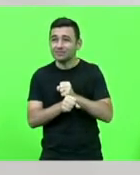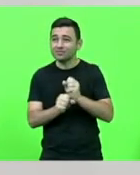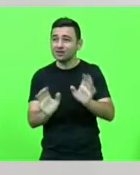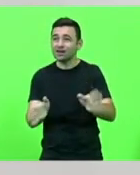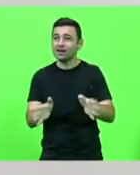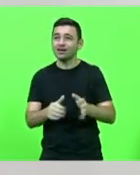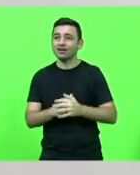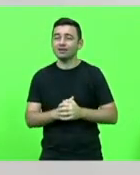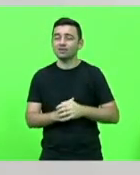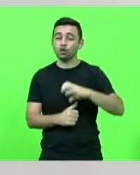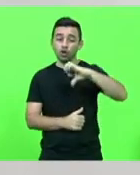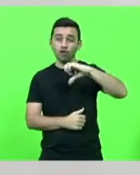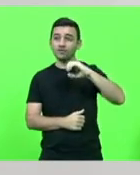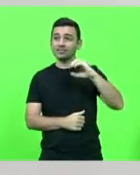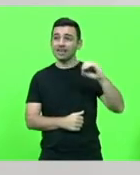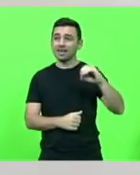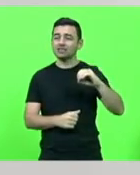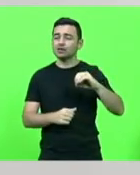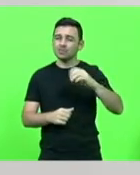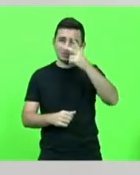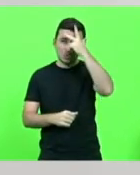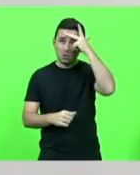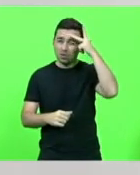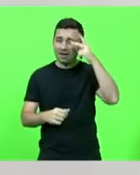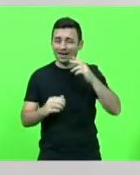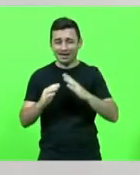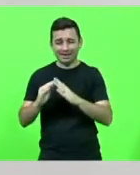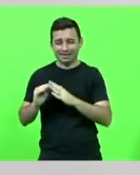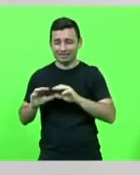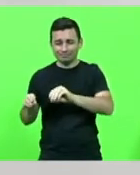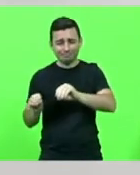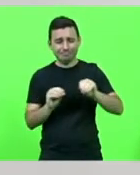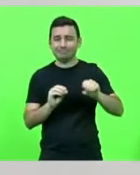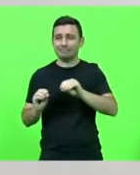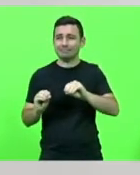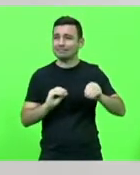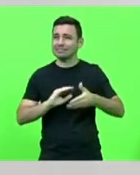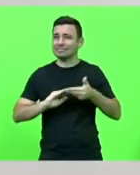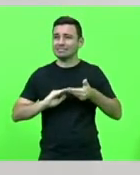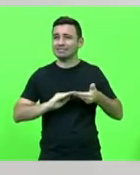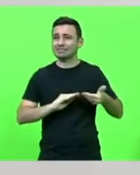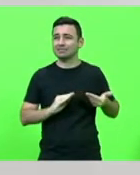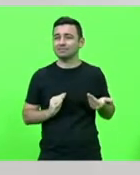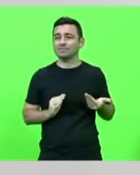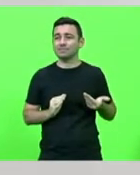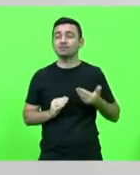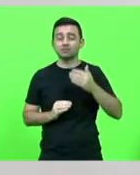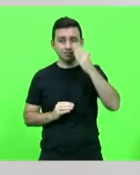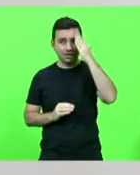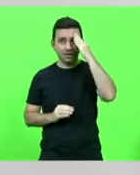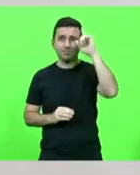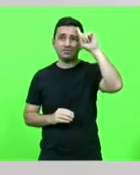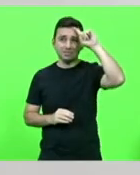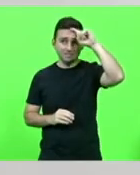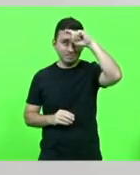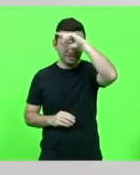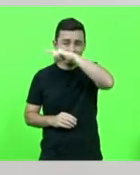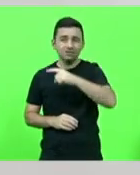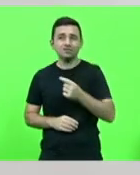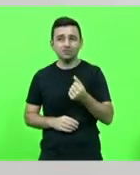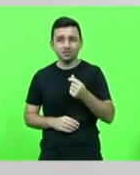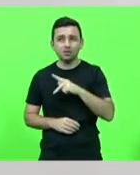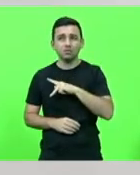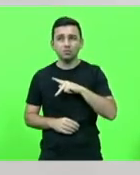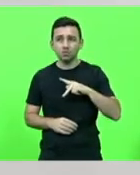900 desapropriação para serem feitas e a burocracia a gente sabe que para fazer uma desapropriação dinheiro público é